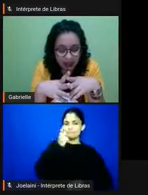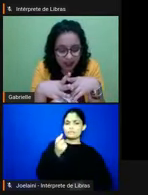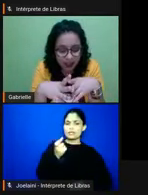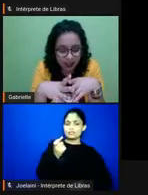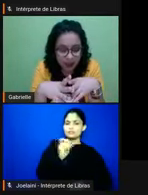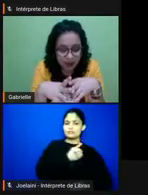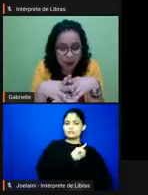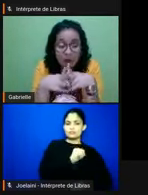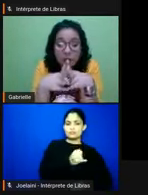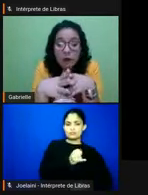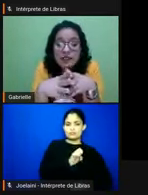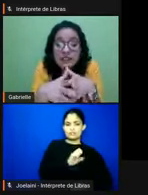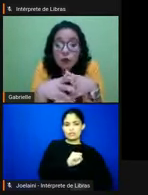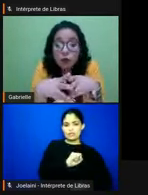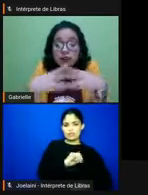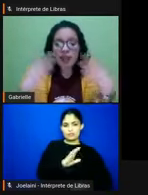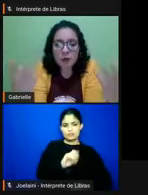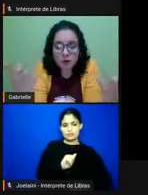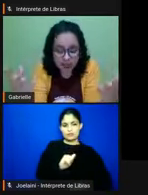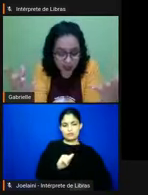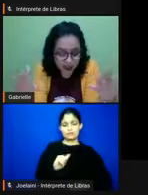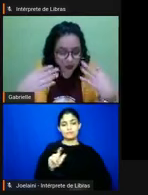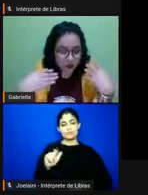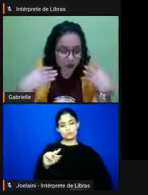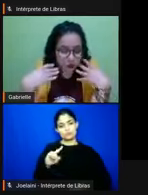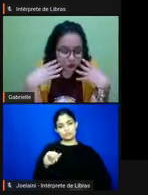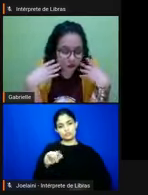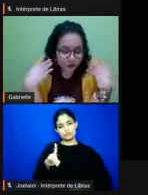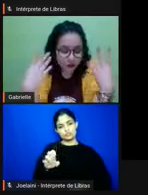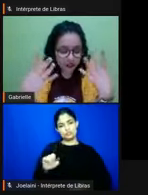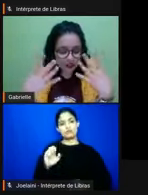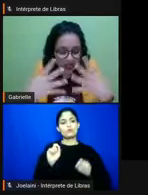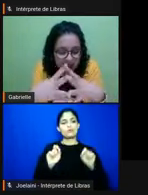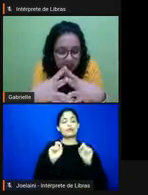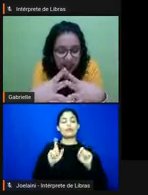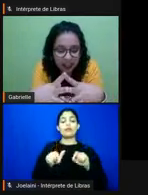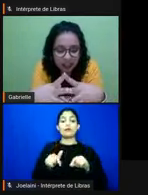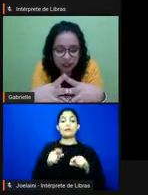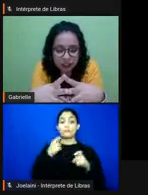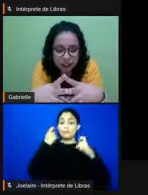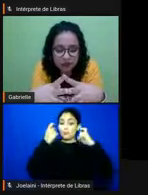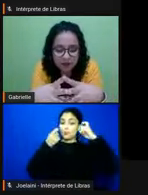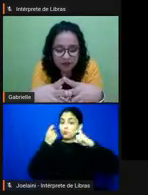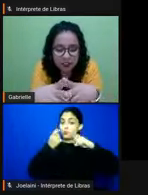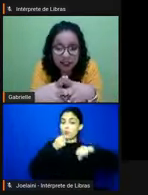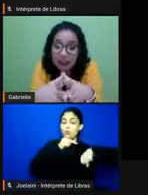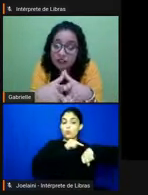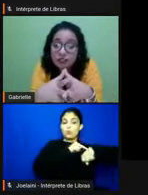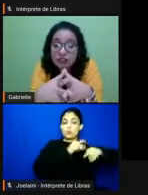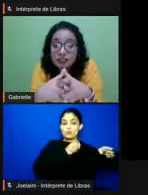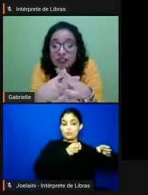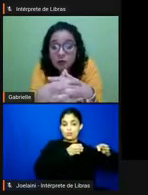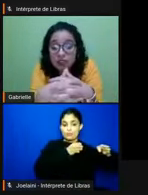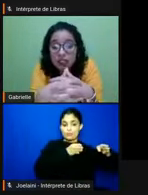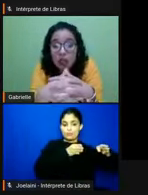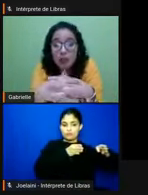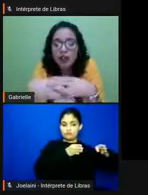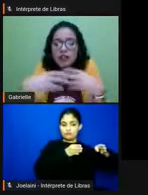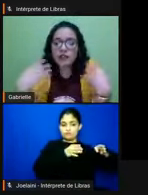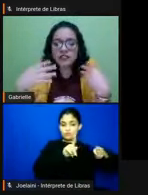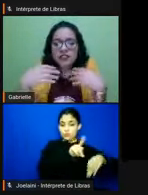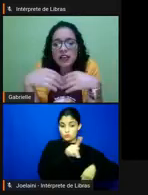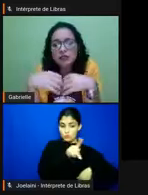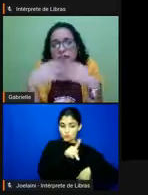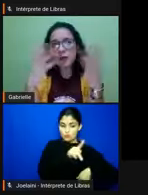é uma preocupação com o tempo, né, dos professores da rede de ensino, assim.